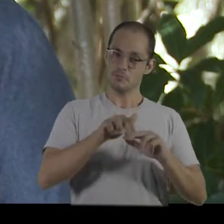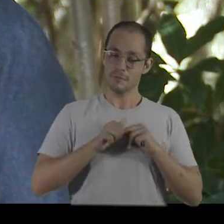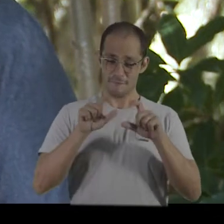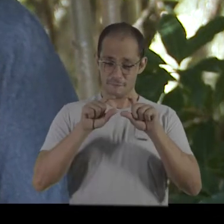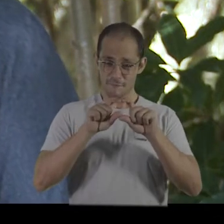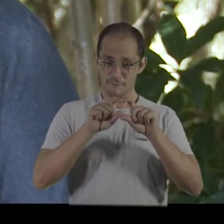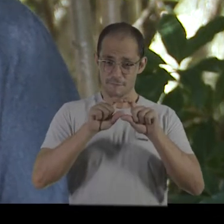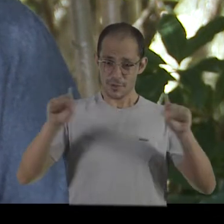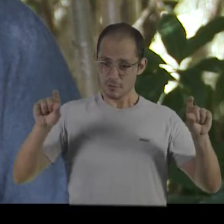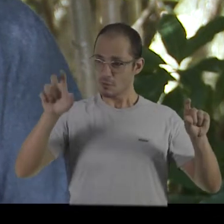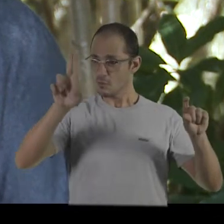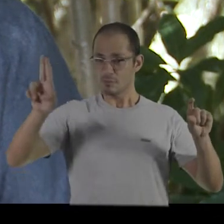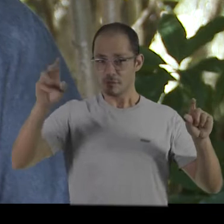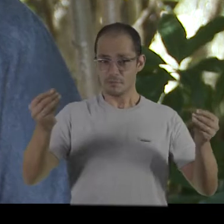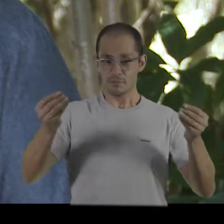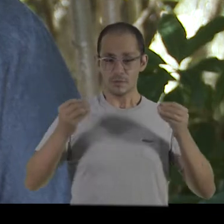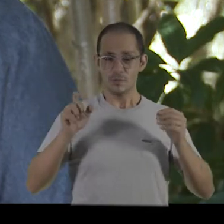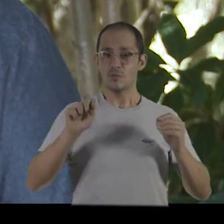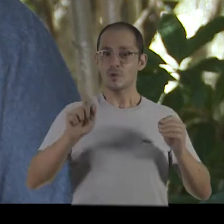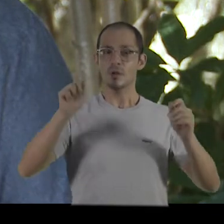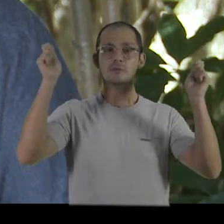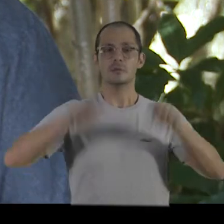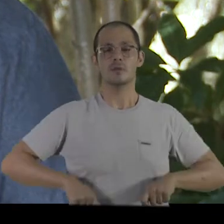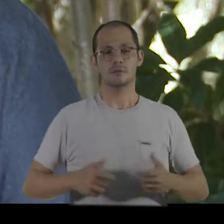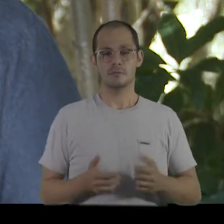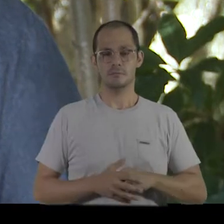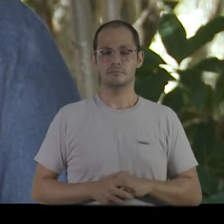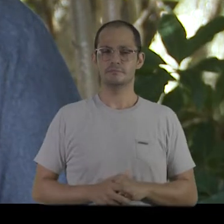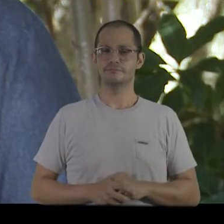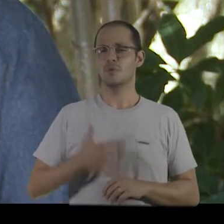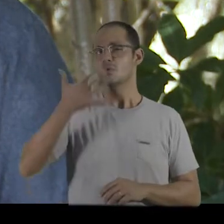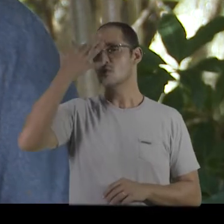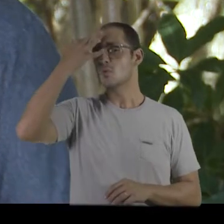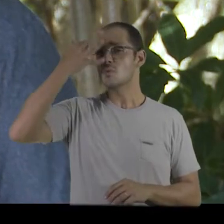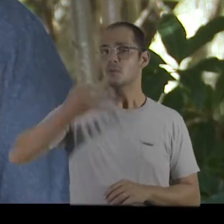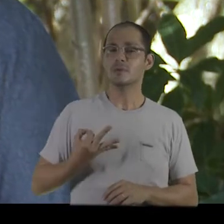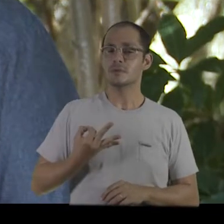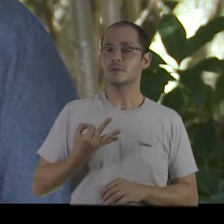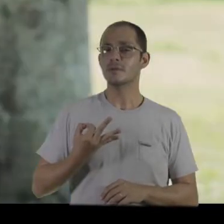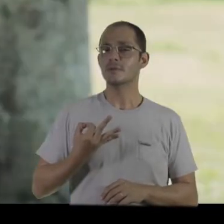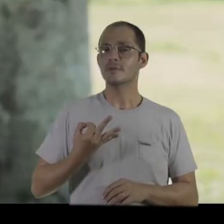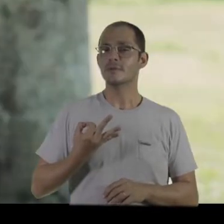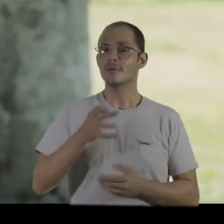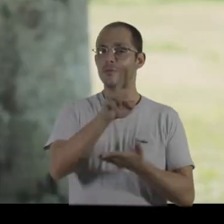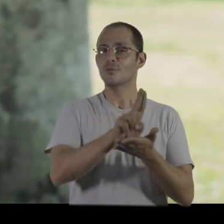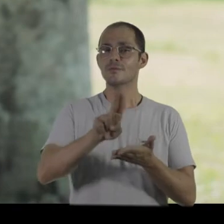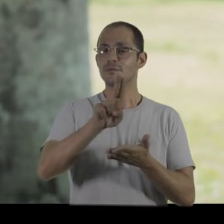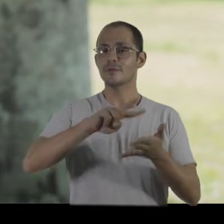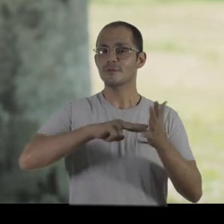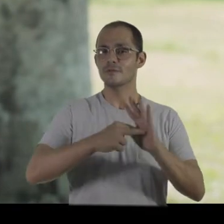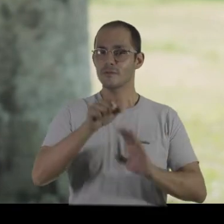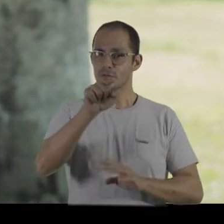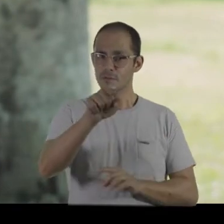o que você gosta. Então, a frase que a universidade me traz nesse sentido é, é possível. Compreender o que